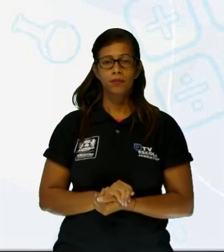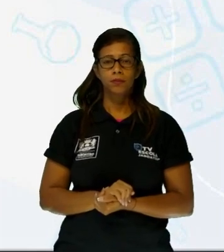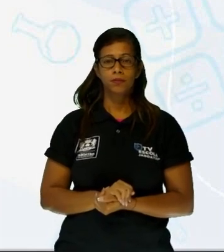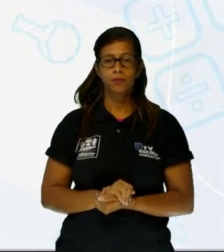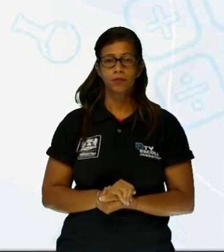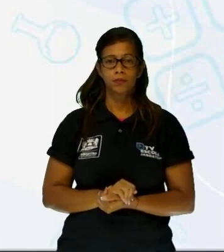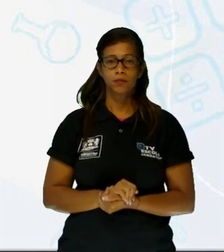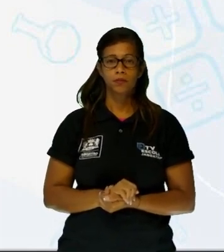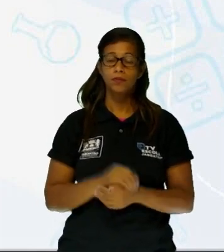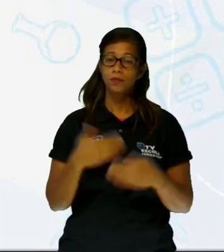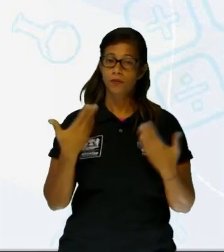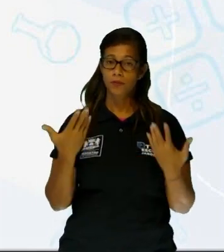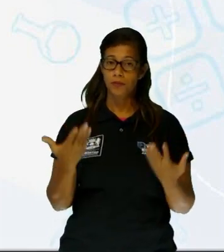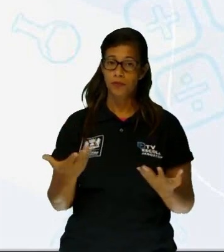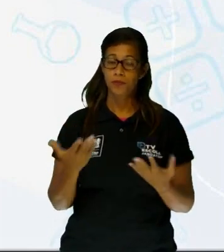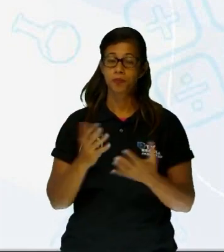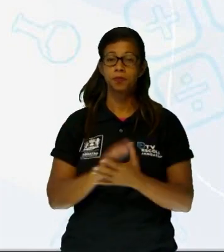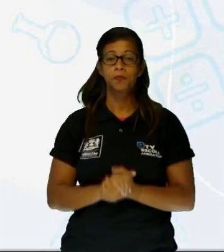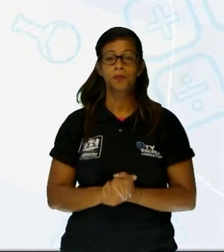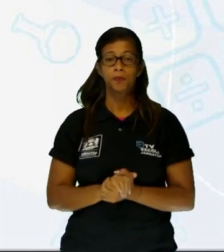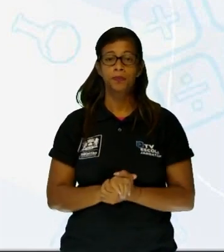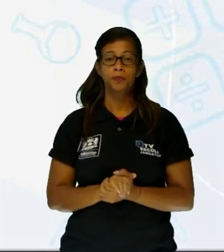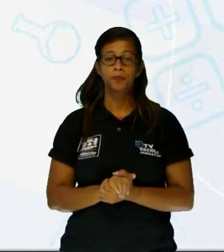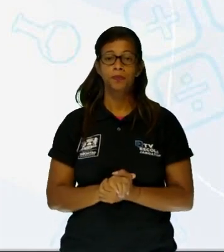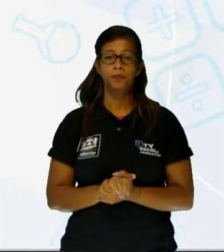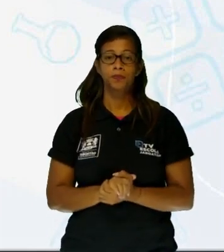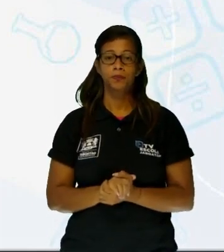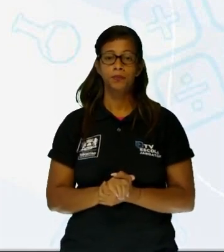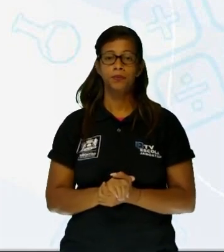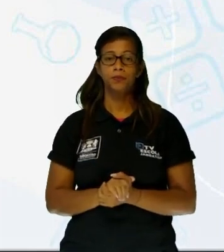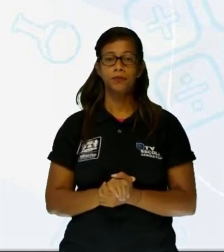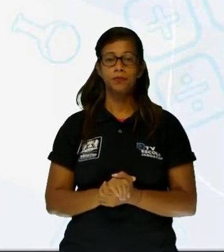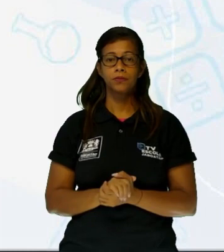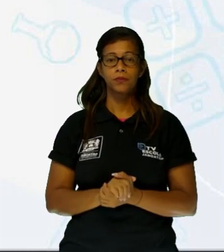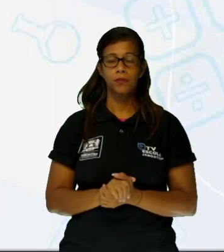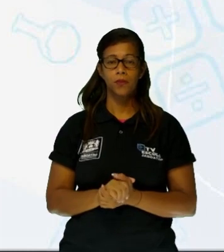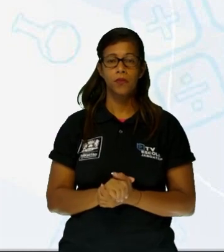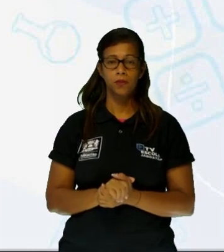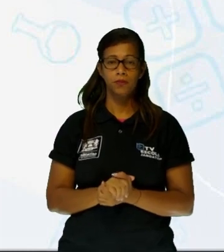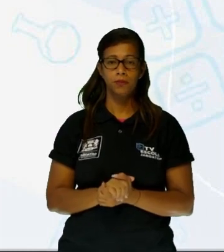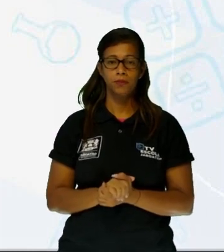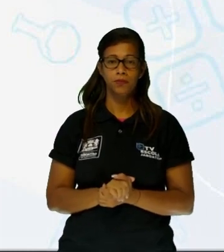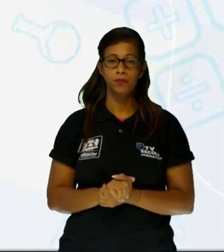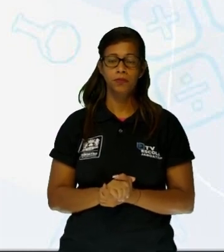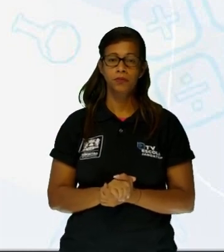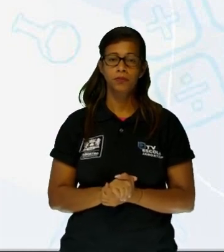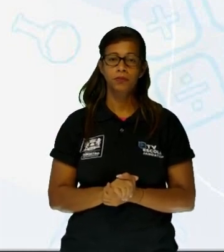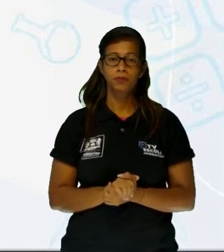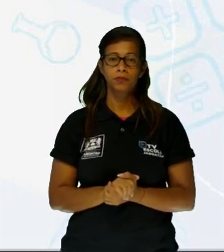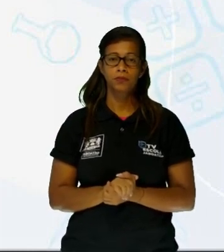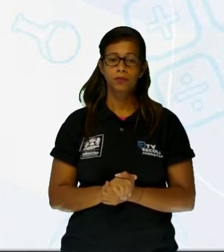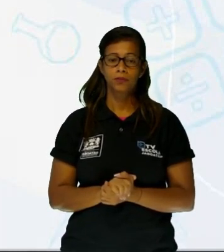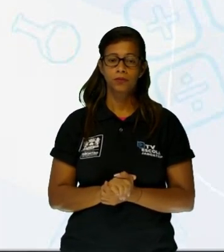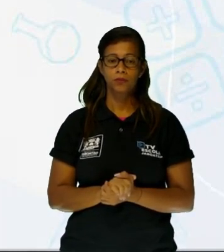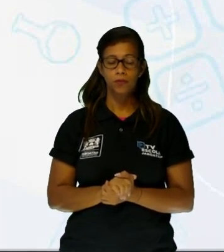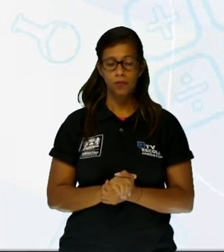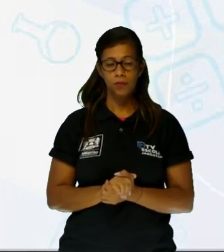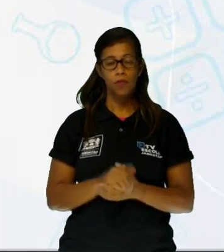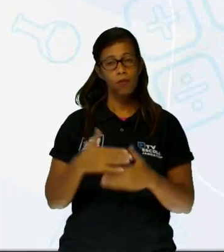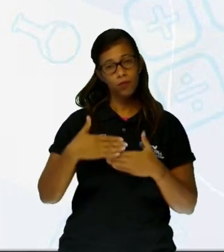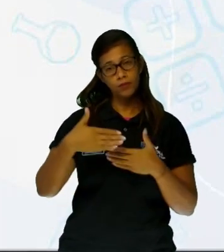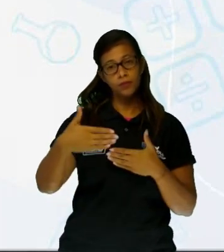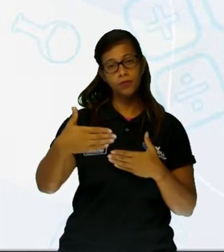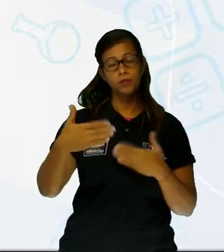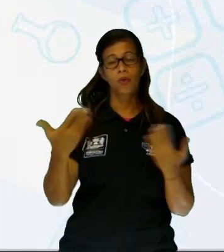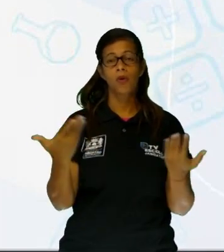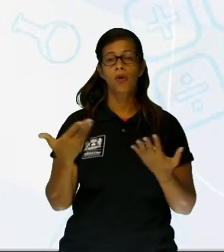Curiosamente, né, não é habitual aparecer essa questão de NDA, mas neste caso aí foi a nossa resposta. Ok? Vamos seguindo aí, pessoal,